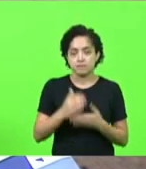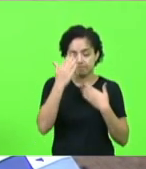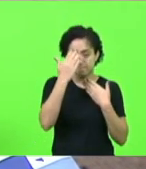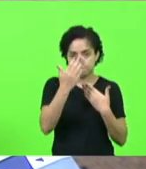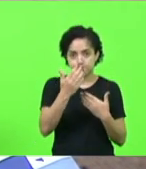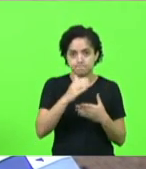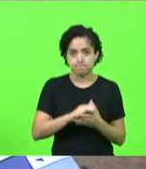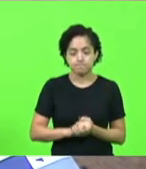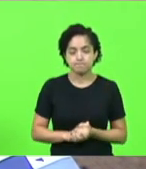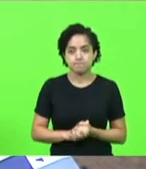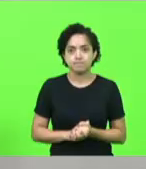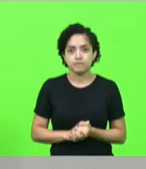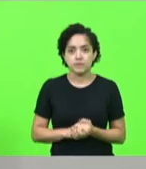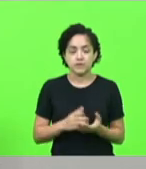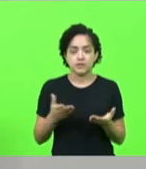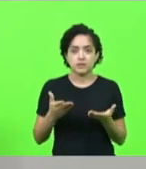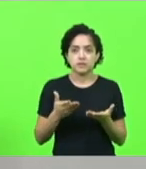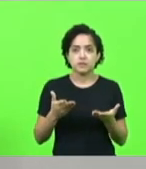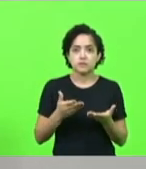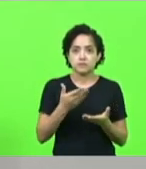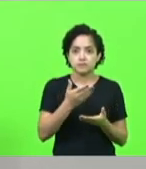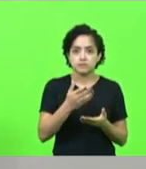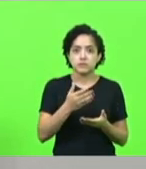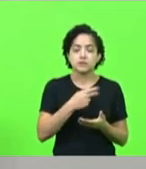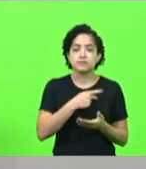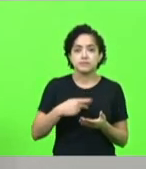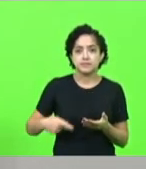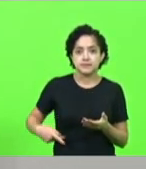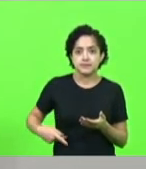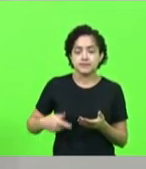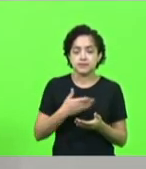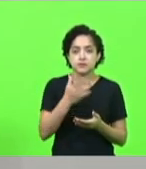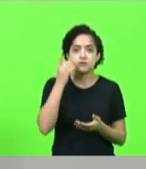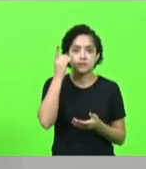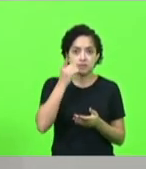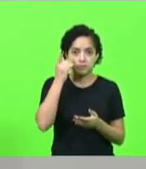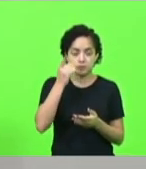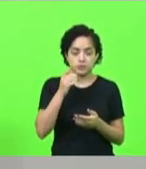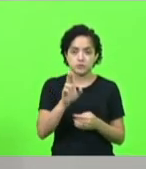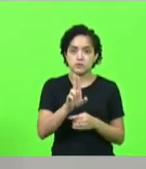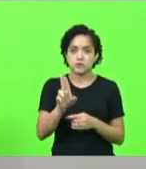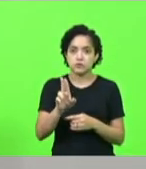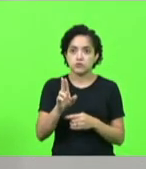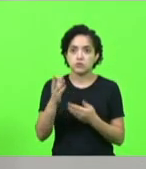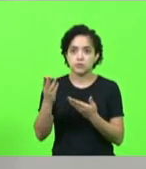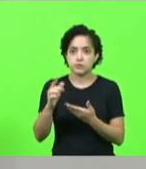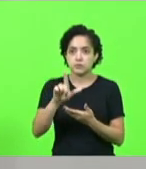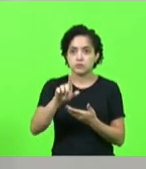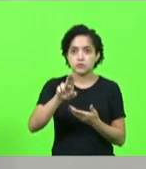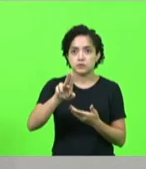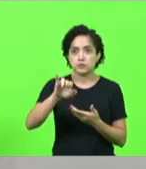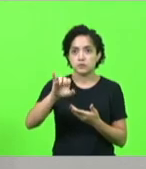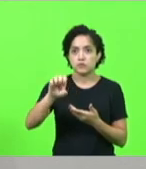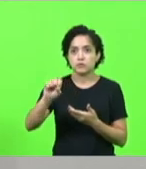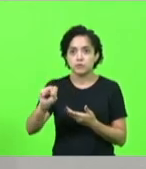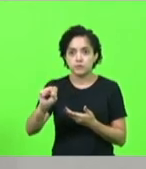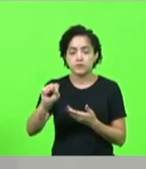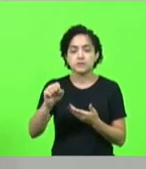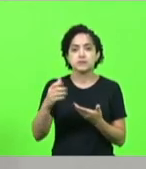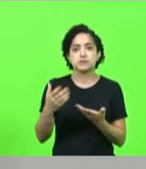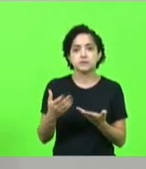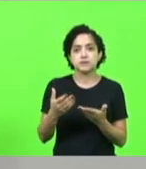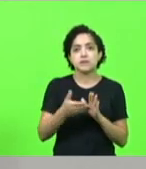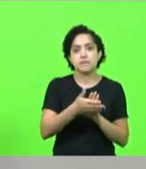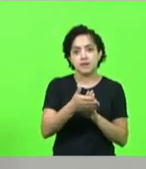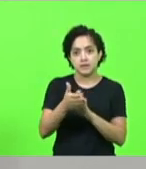senhor presidente senhoras senhoras deputados em nome do senhor Luiz Carlos Floriani queria parabenizar toda